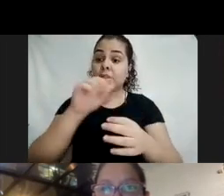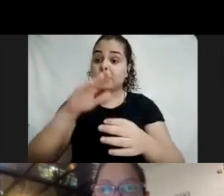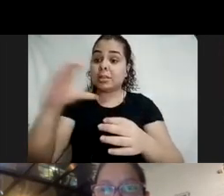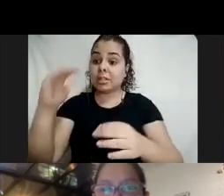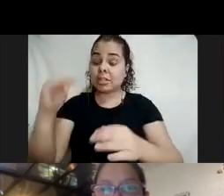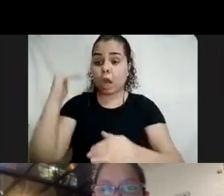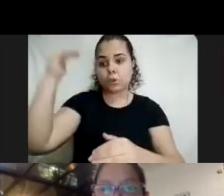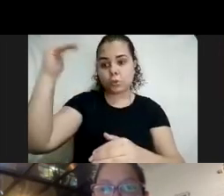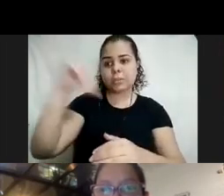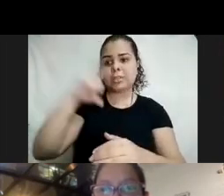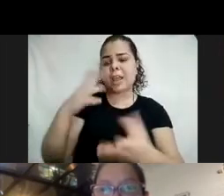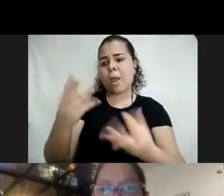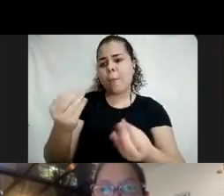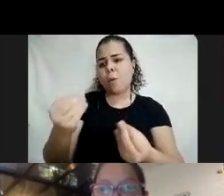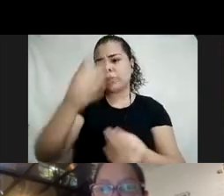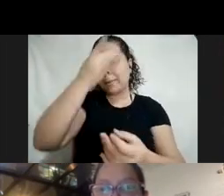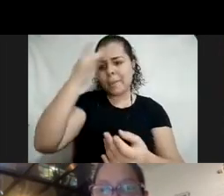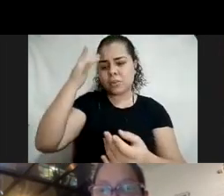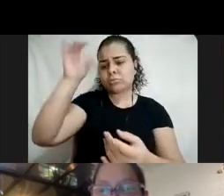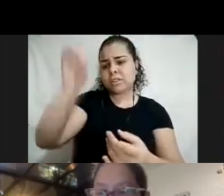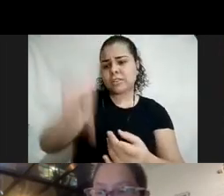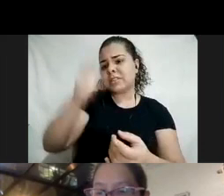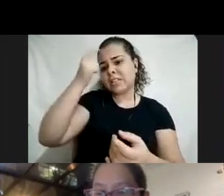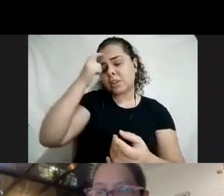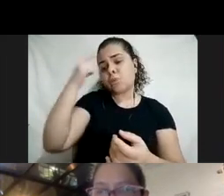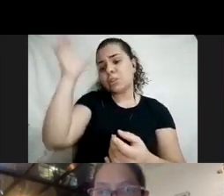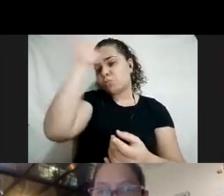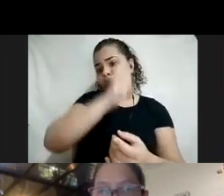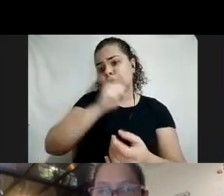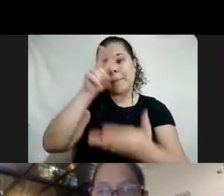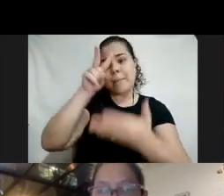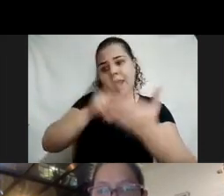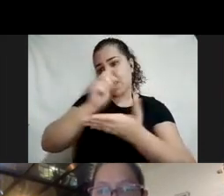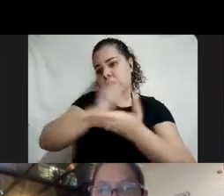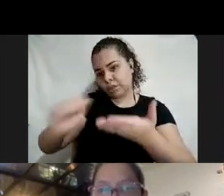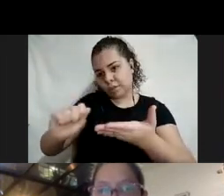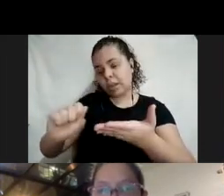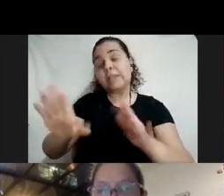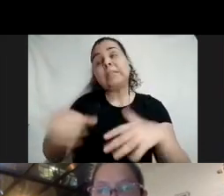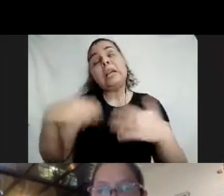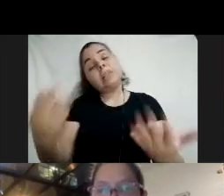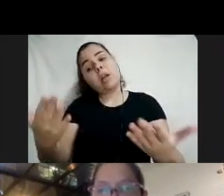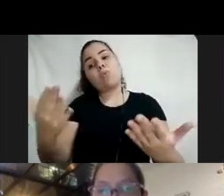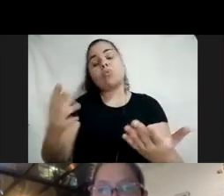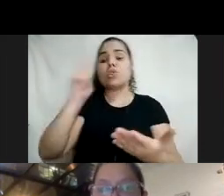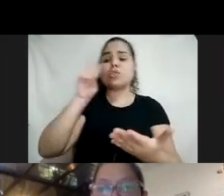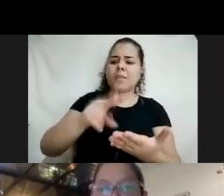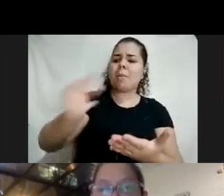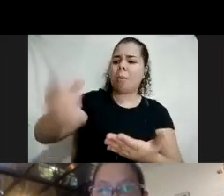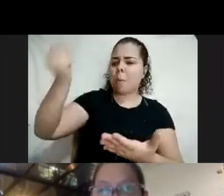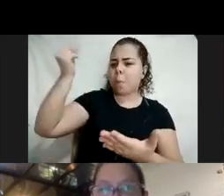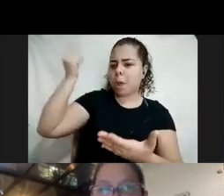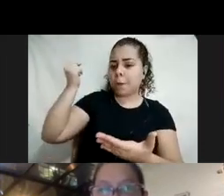muitas pessoas com deficiência intelectual que ainda não são alfabetizadas. E a gente começou a ver, enfim, é uma coisa que a gente já vê há muito tempo, mas